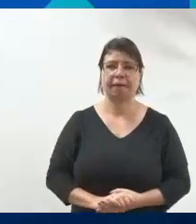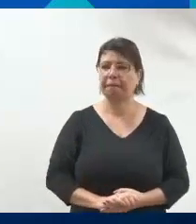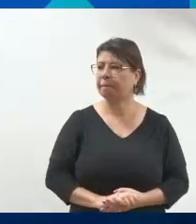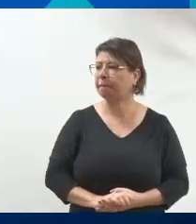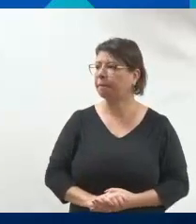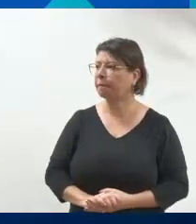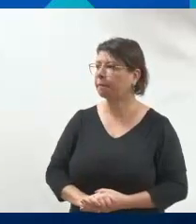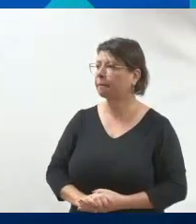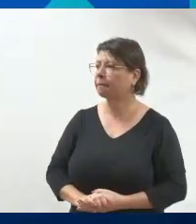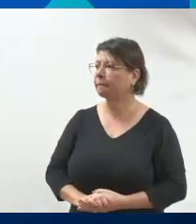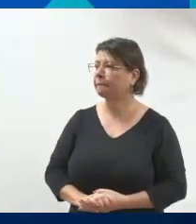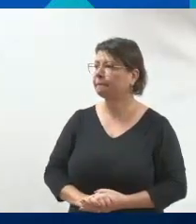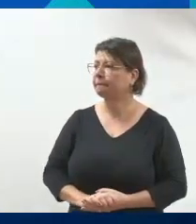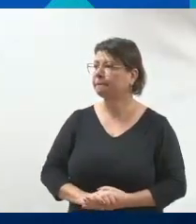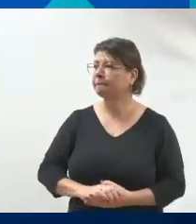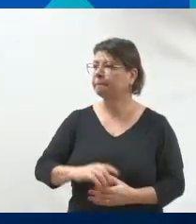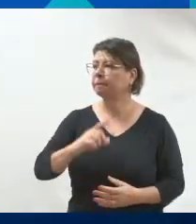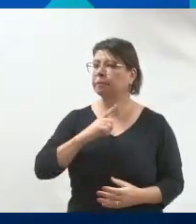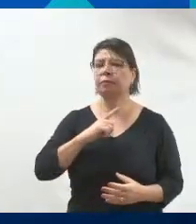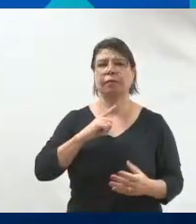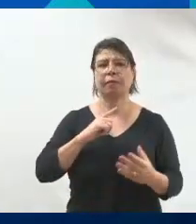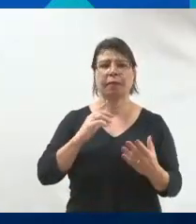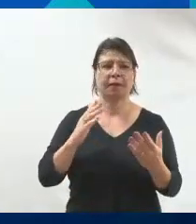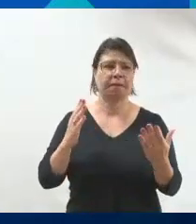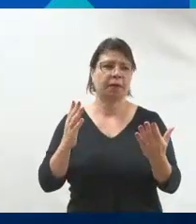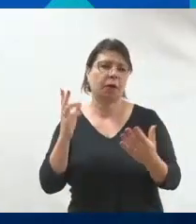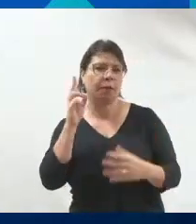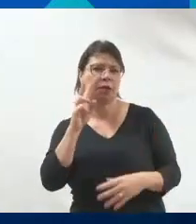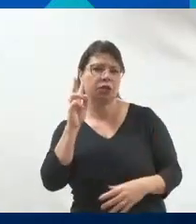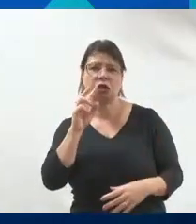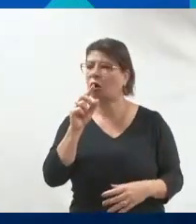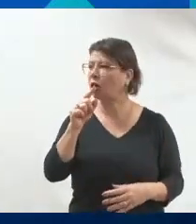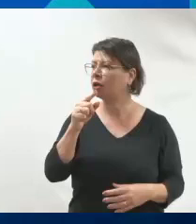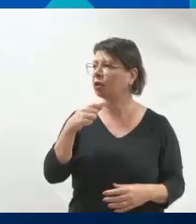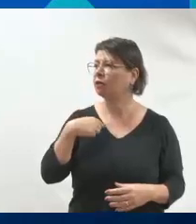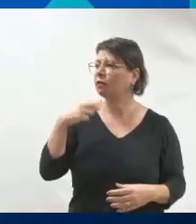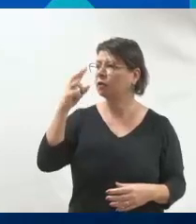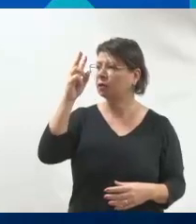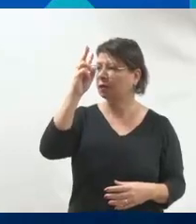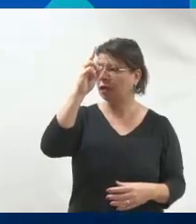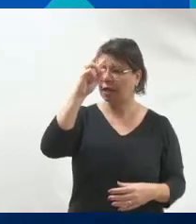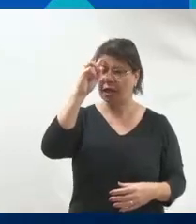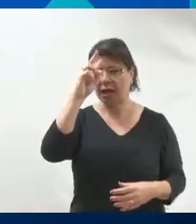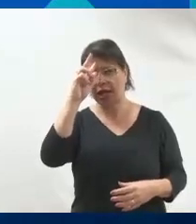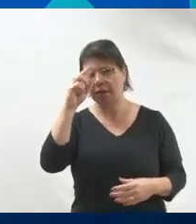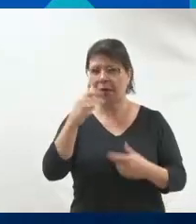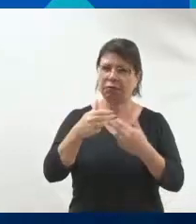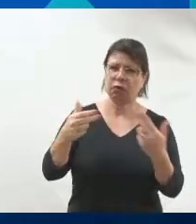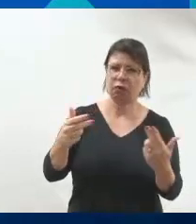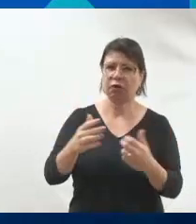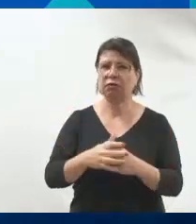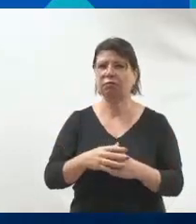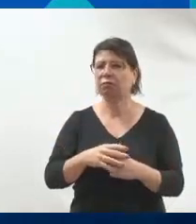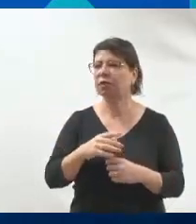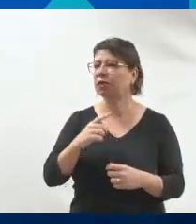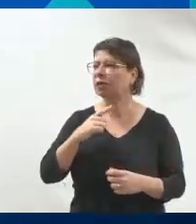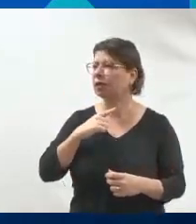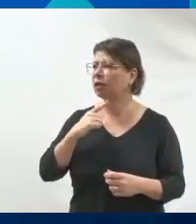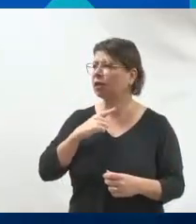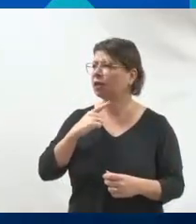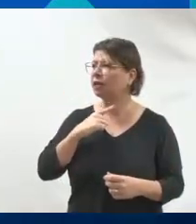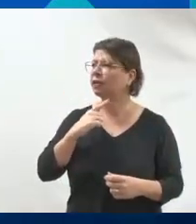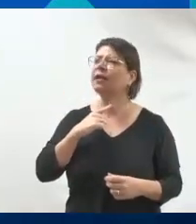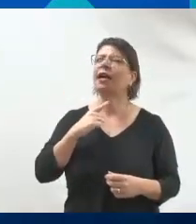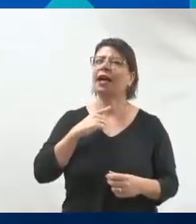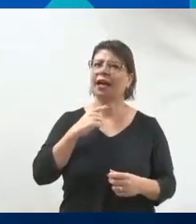E tu tem alguma história que tu lembra, assim, que a gente brincou aqui, que participou comigo, alguma coisa? Tem campeonato de futebol